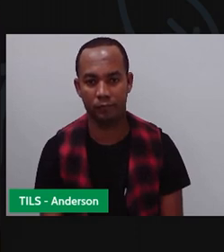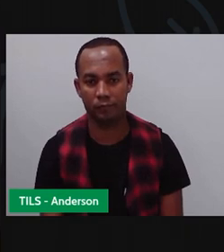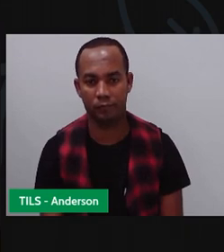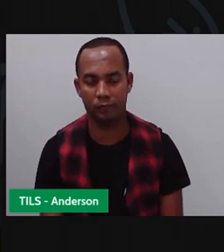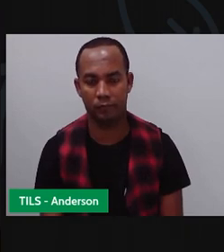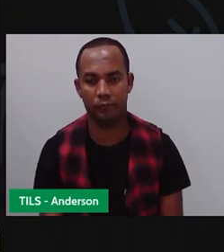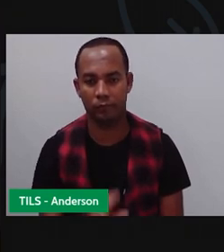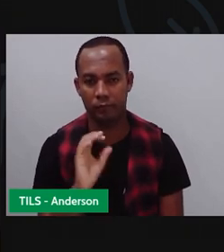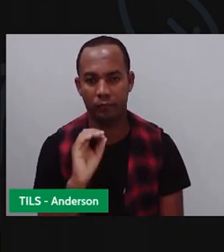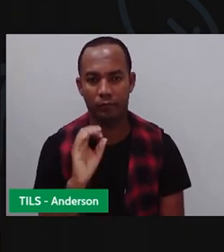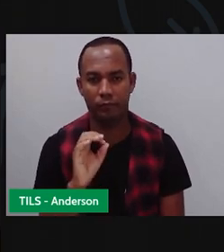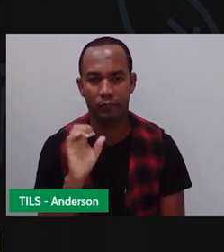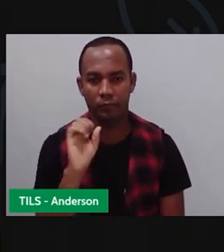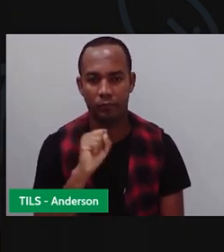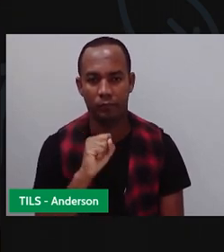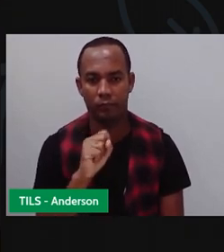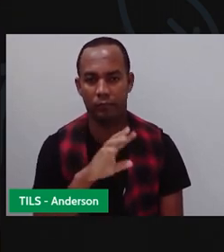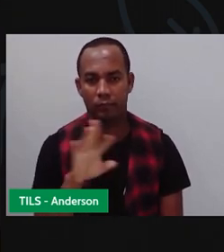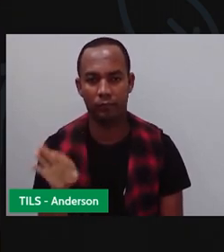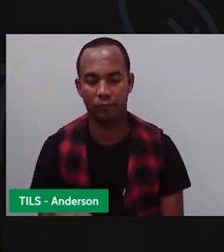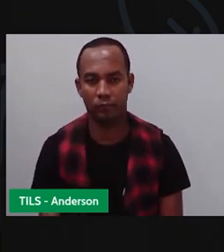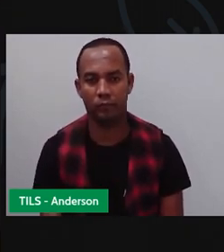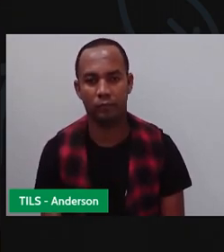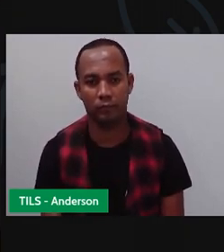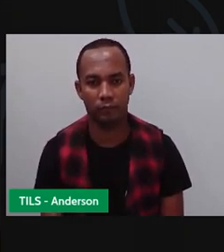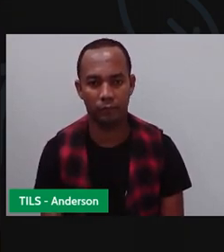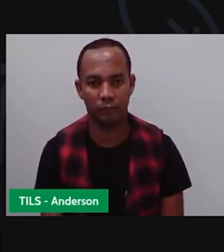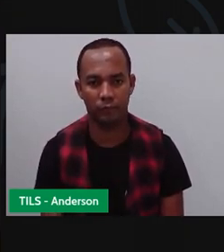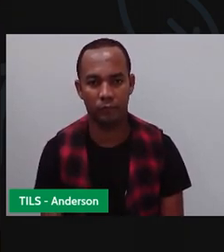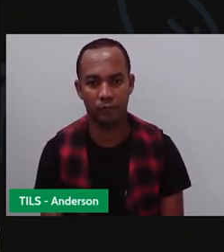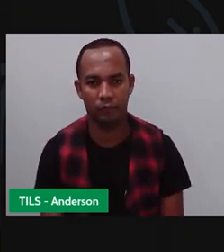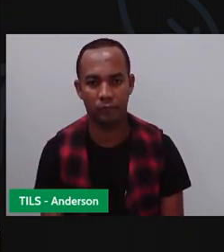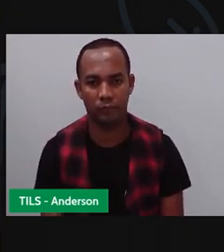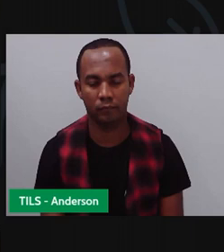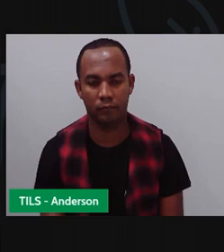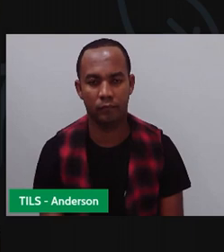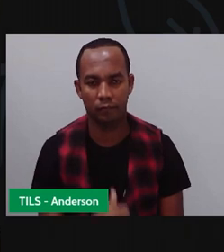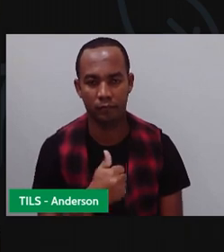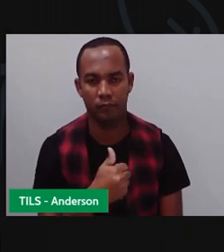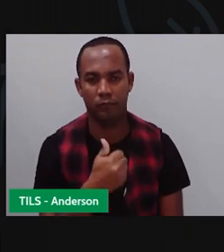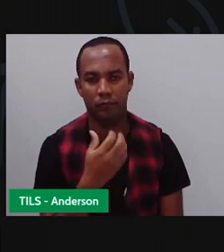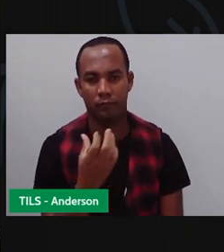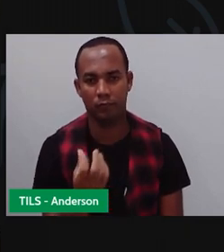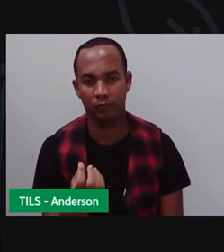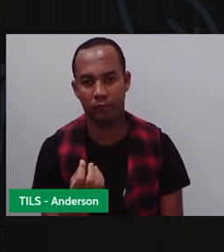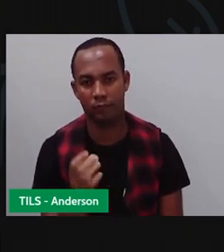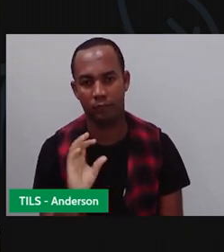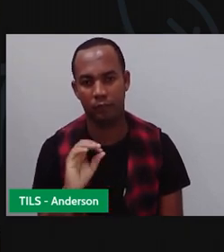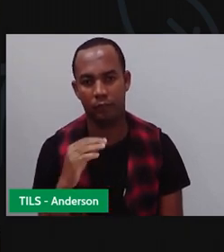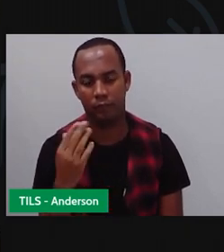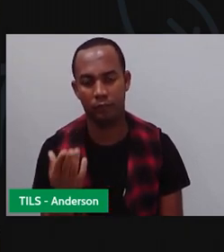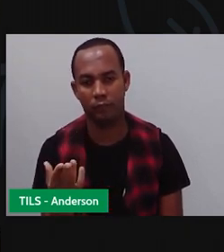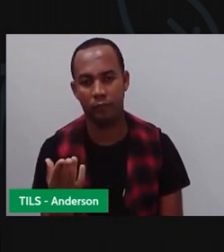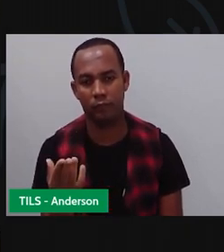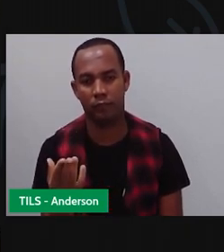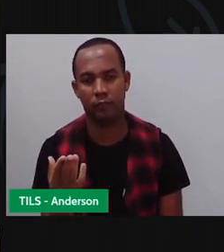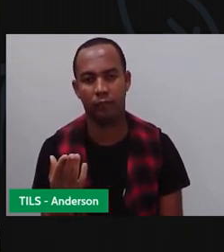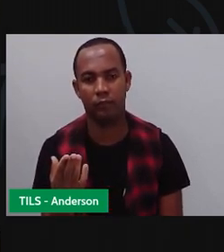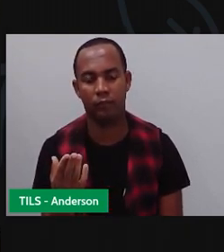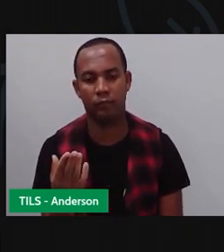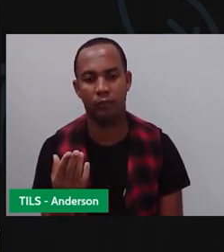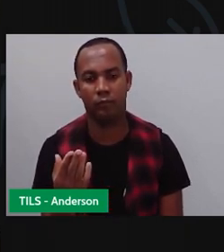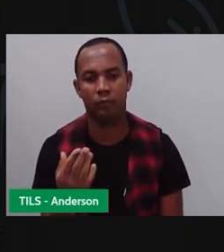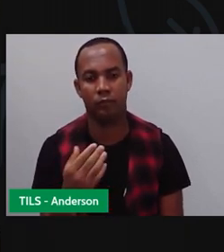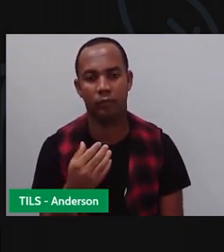Nenhuma. Vou somando. Aqui, cento e sessenta mais dez, não é isso? Ou dezesseis mais um. Porque são